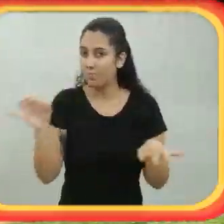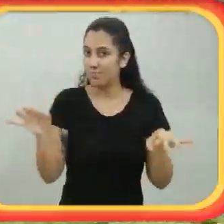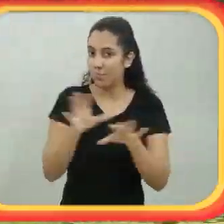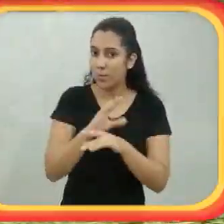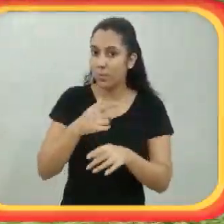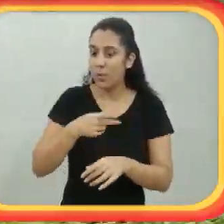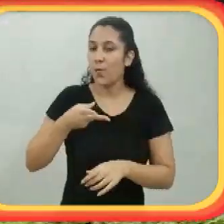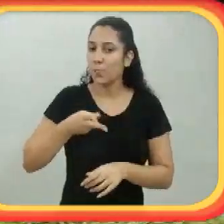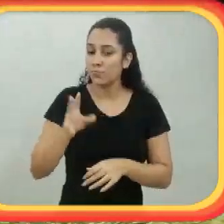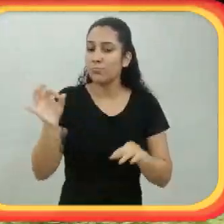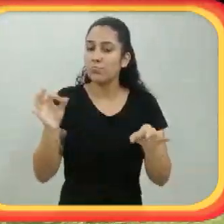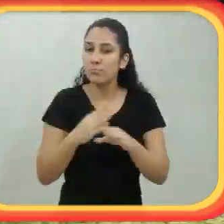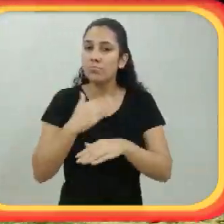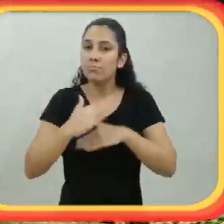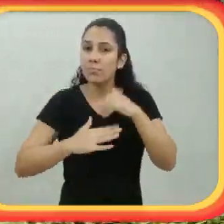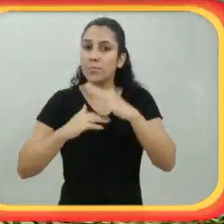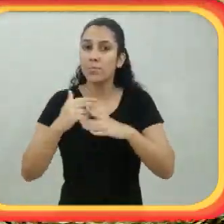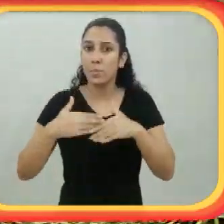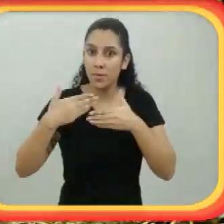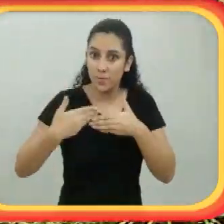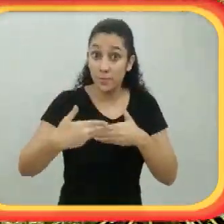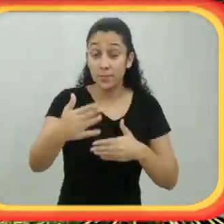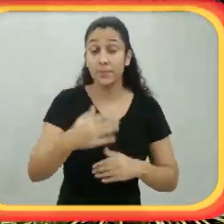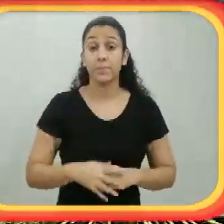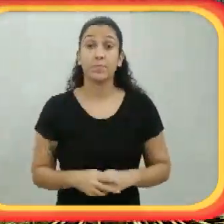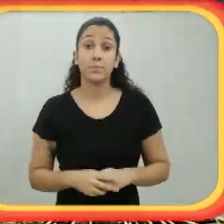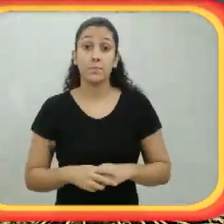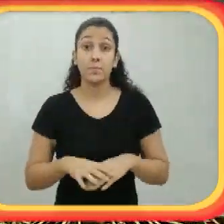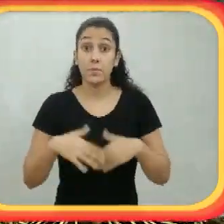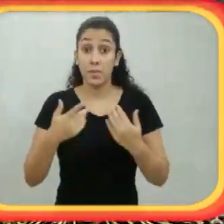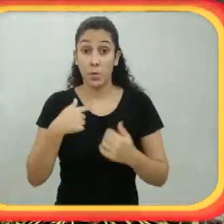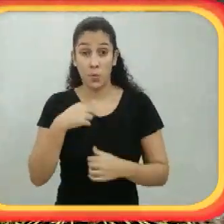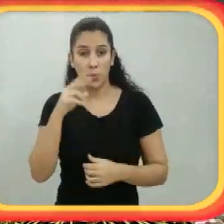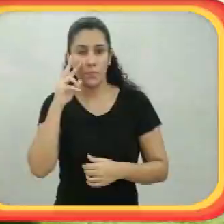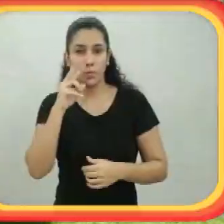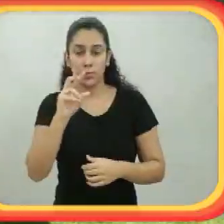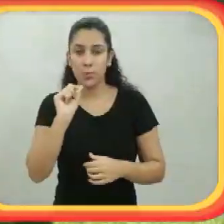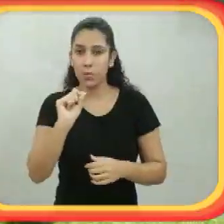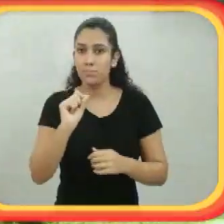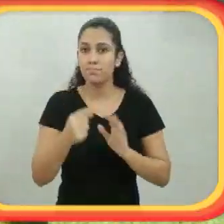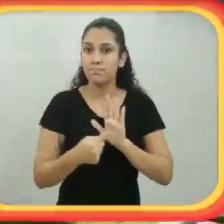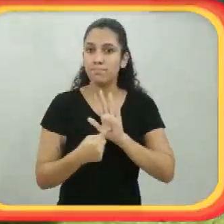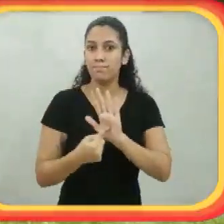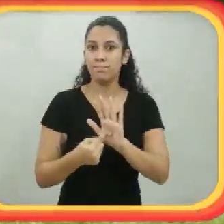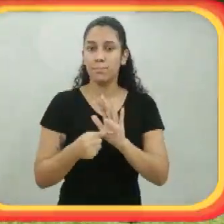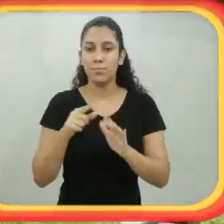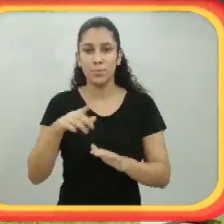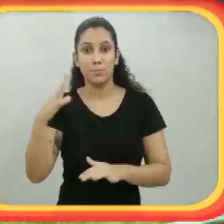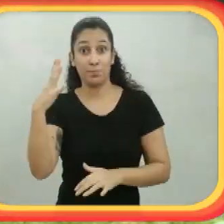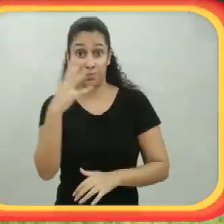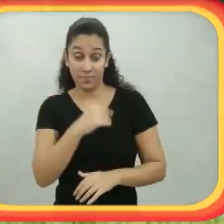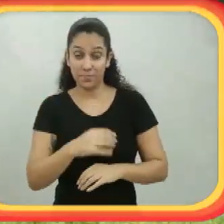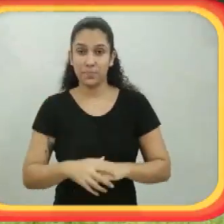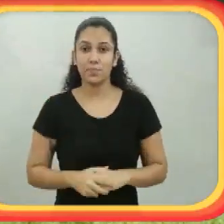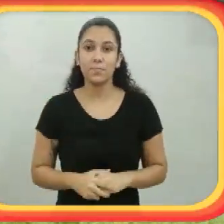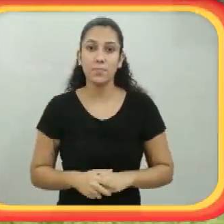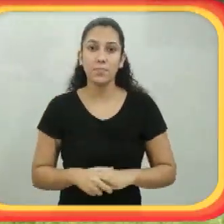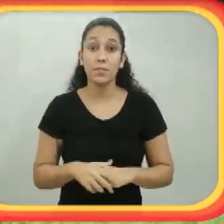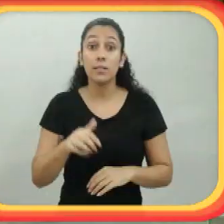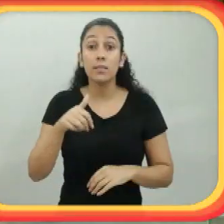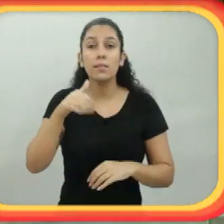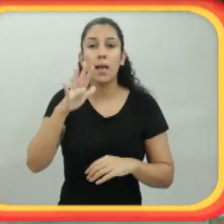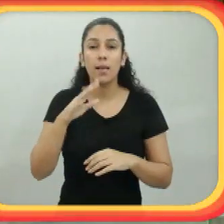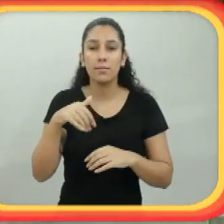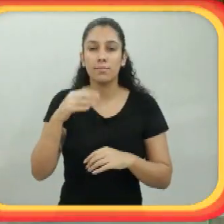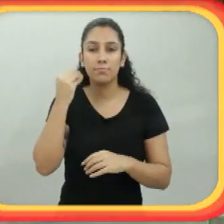financeira, eu consegui fazer um mestrado, depois um doutorado, eu casei, eu fui mãe, né, e